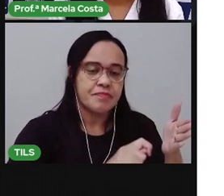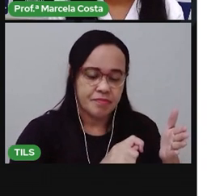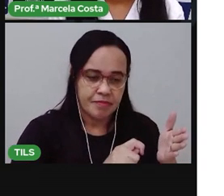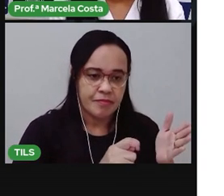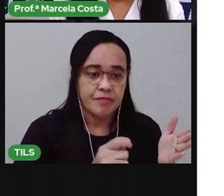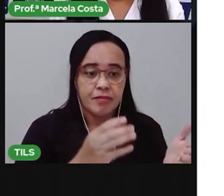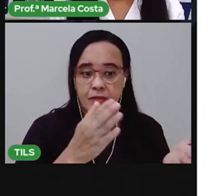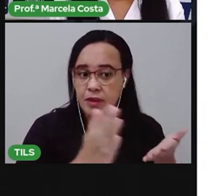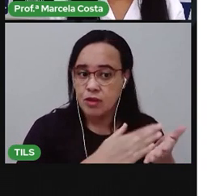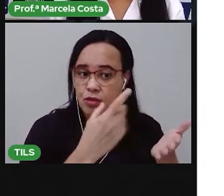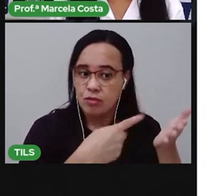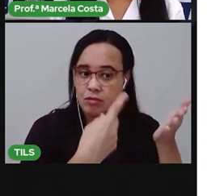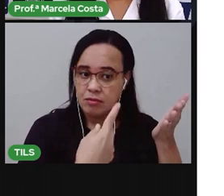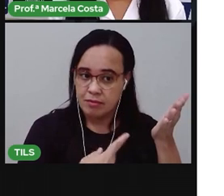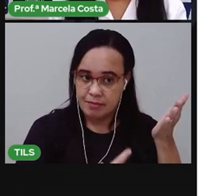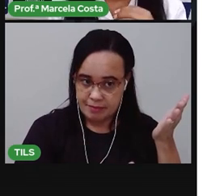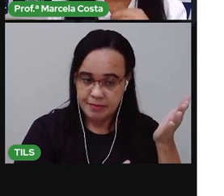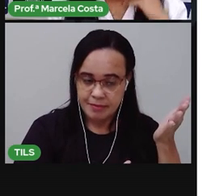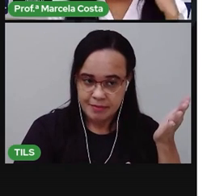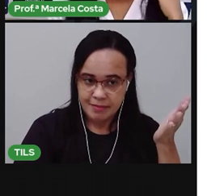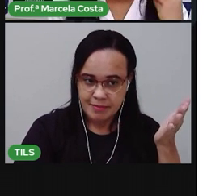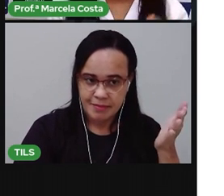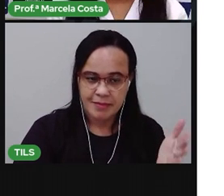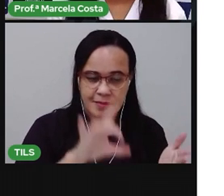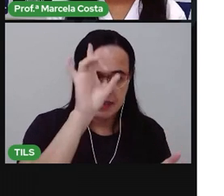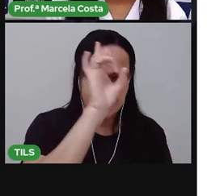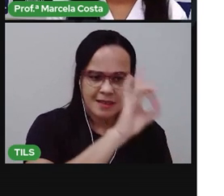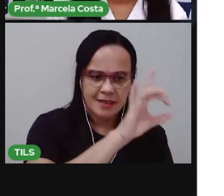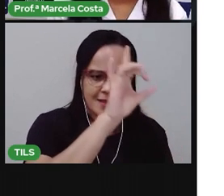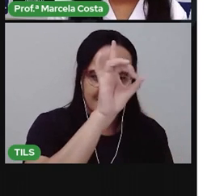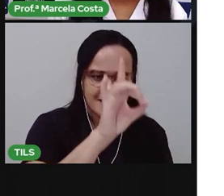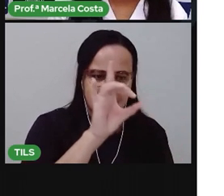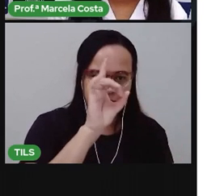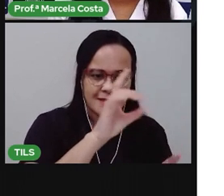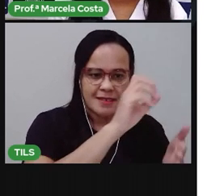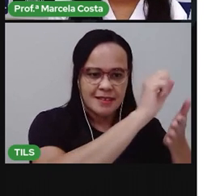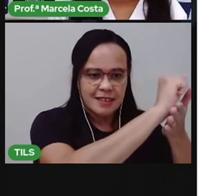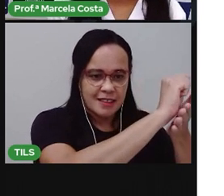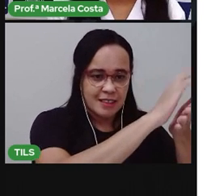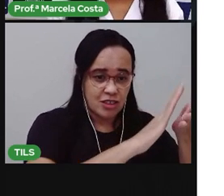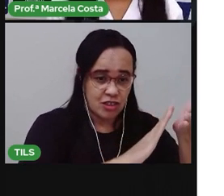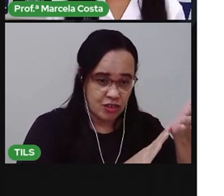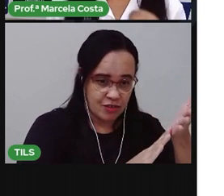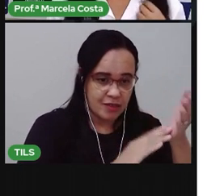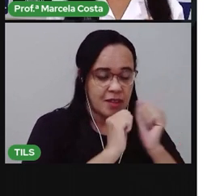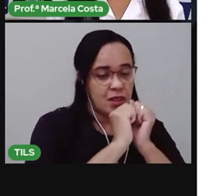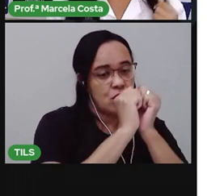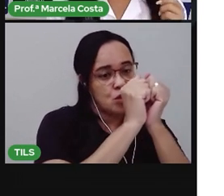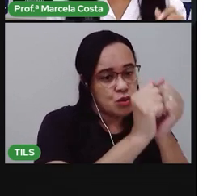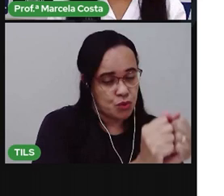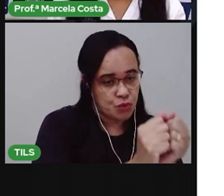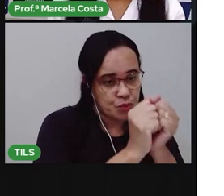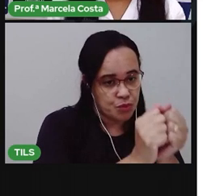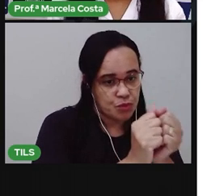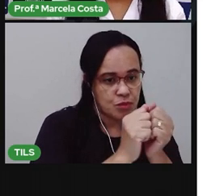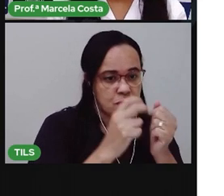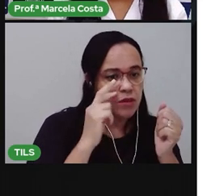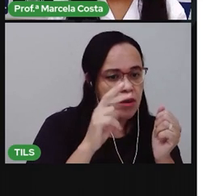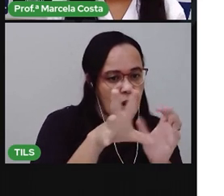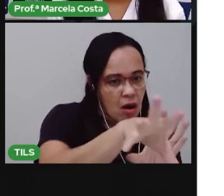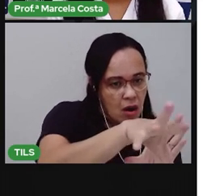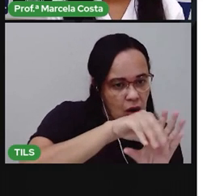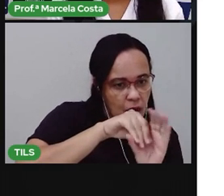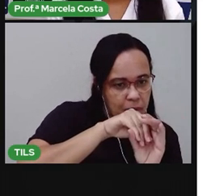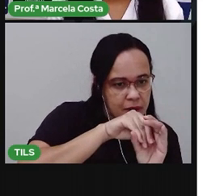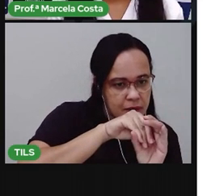caderno. E cada atividade que a gente for escrevendo juntos aqui, você copia